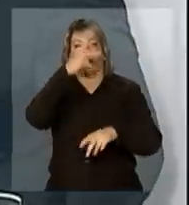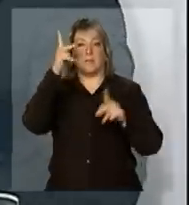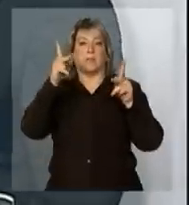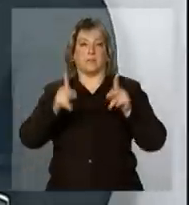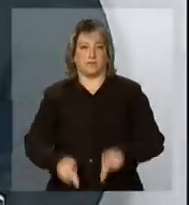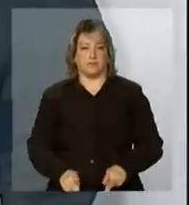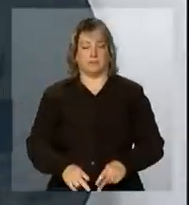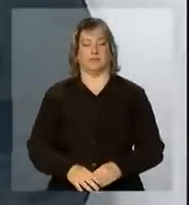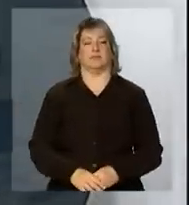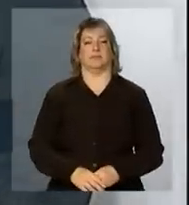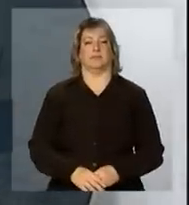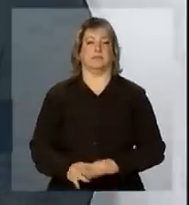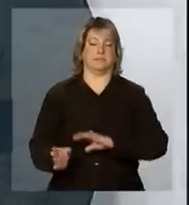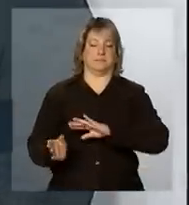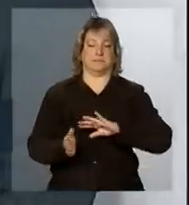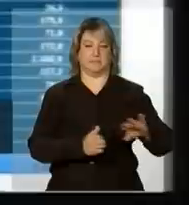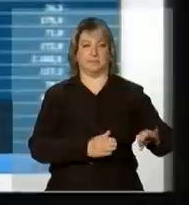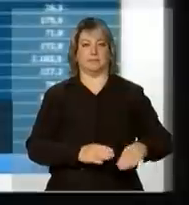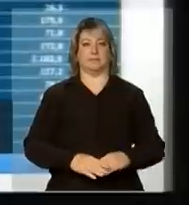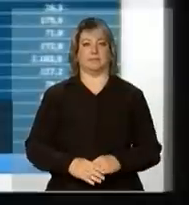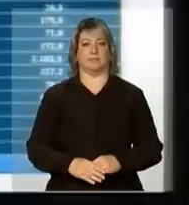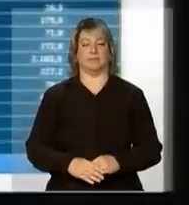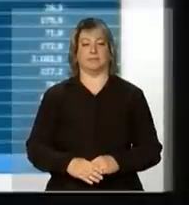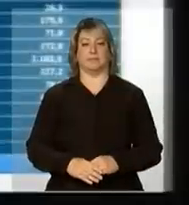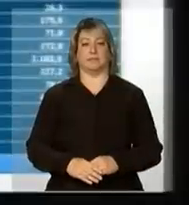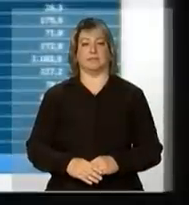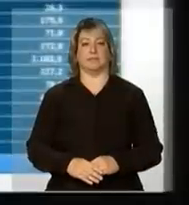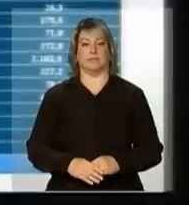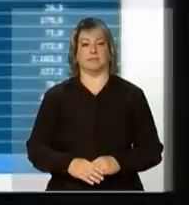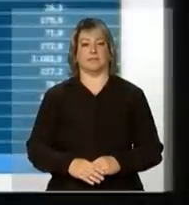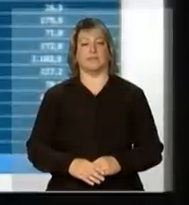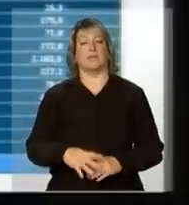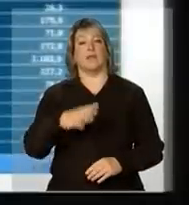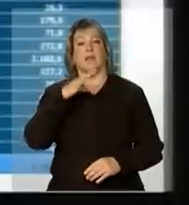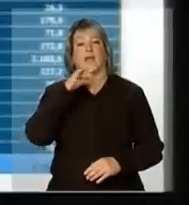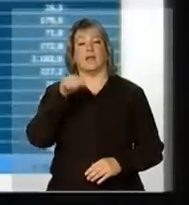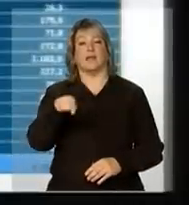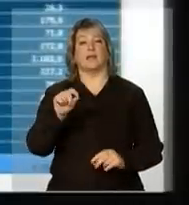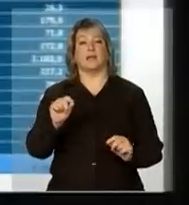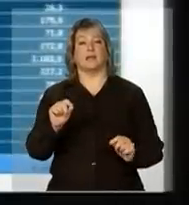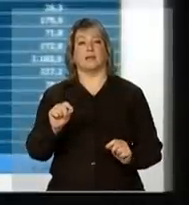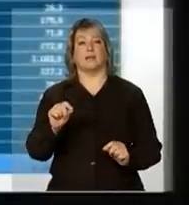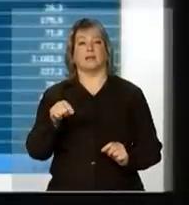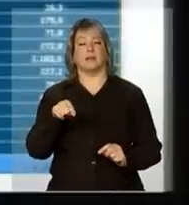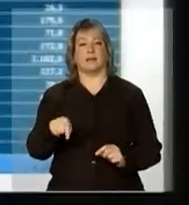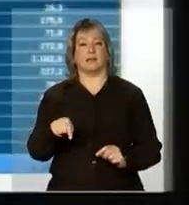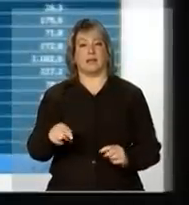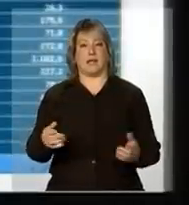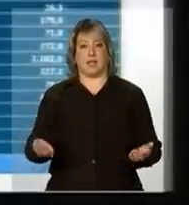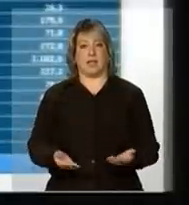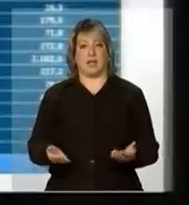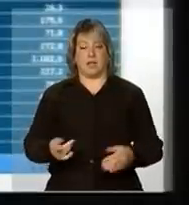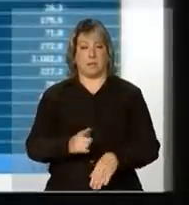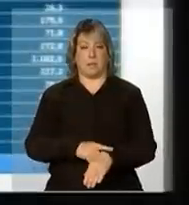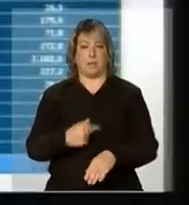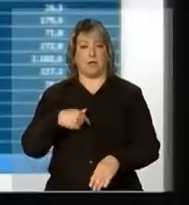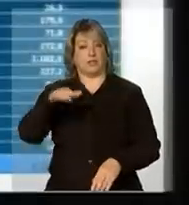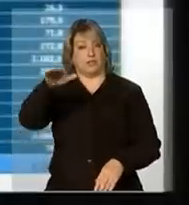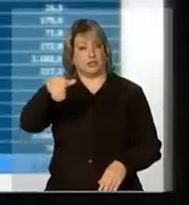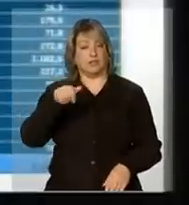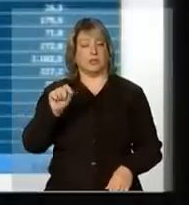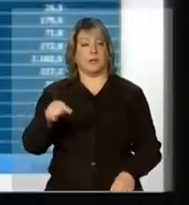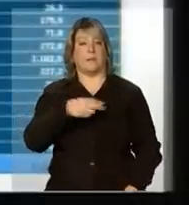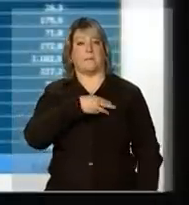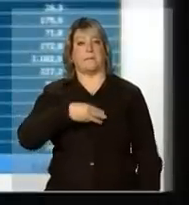populações. Próximo. E aqui, eu acho que, nesse instante, eu vou chamar o